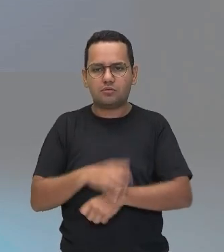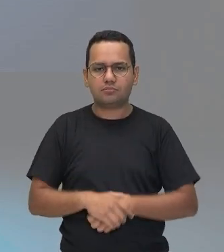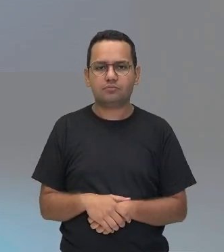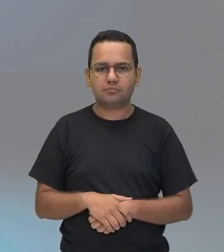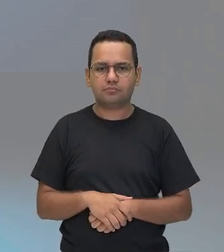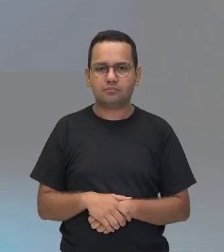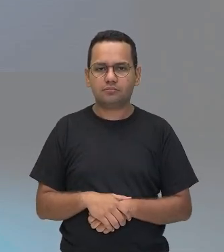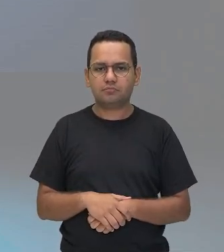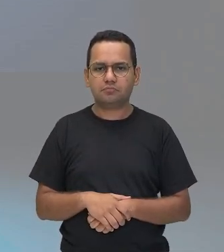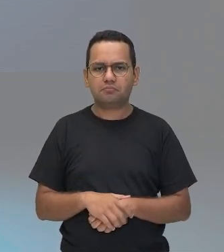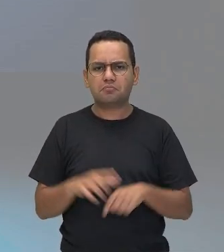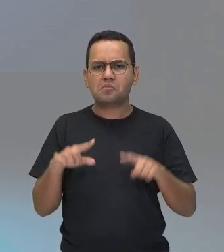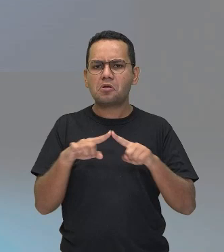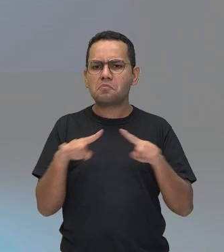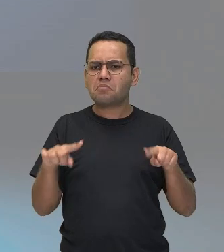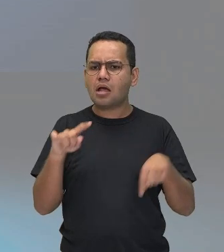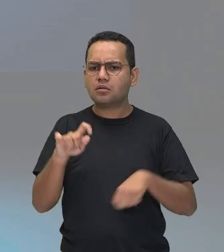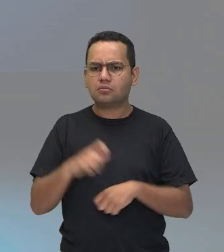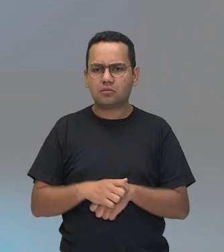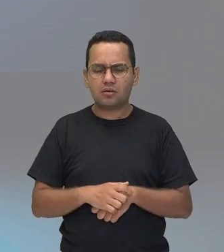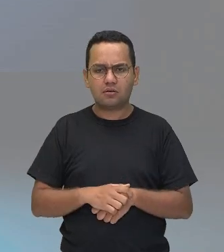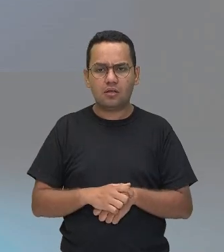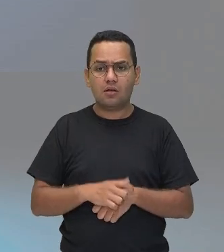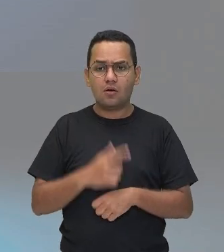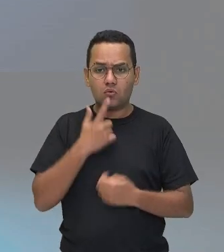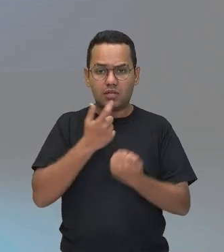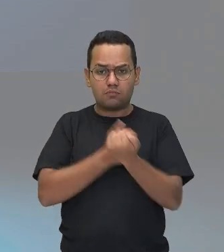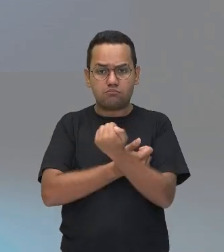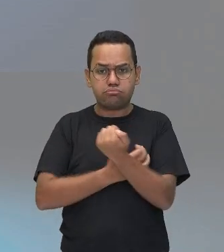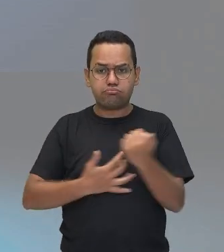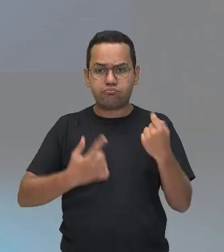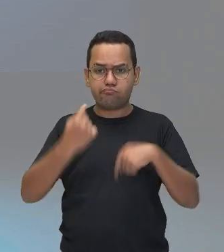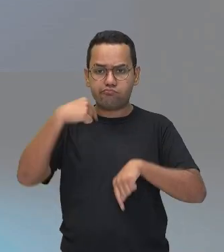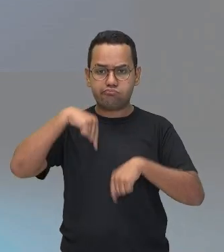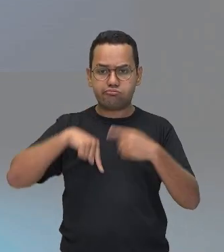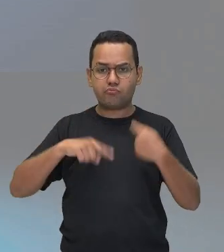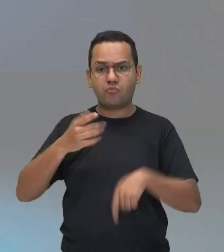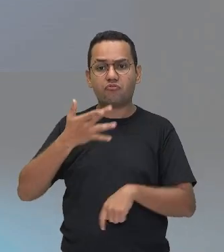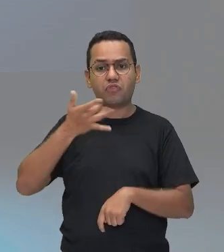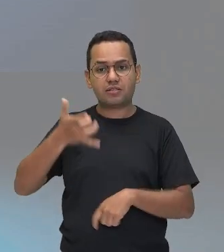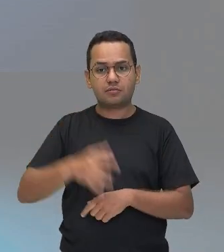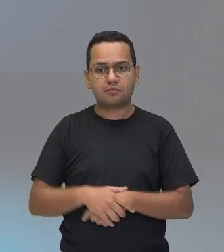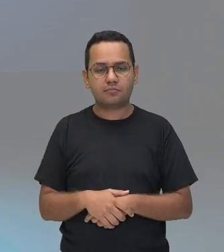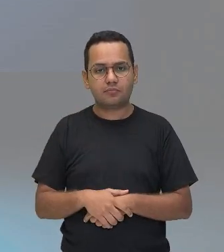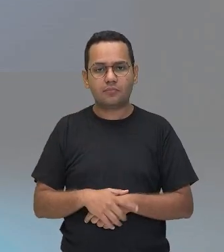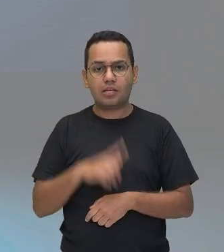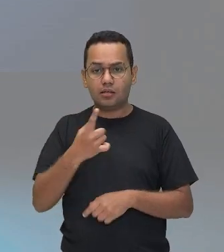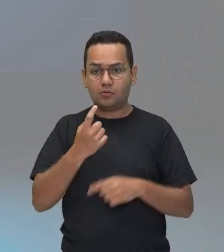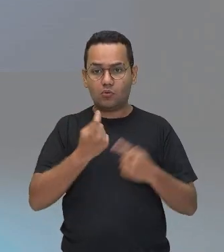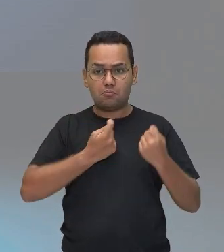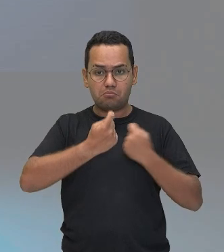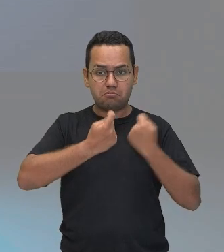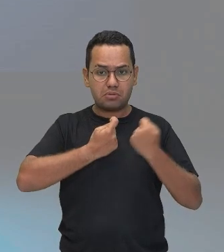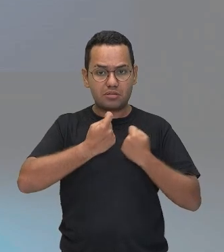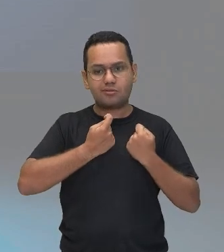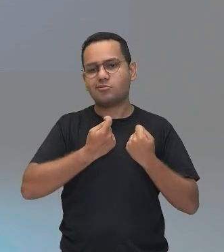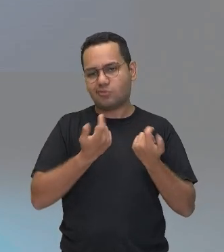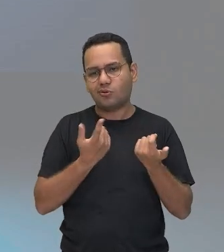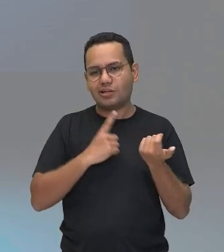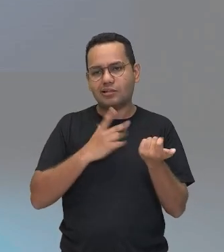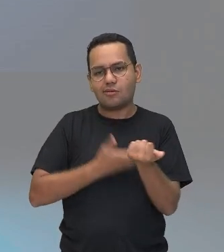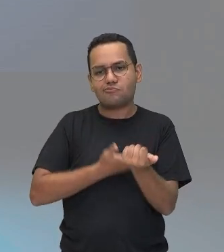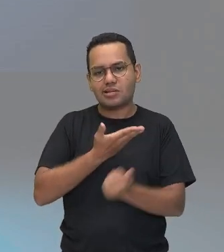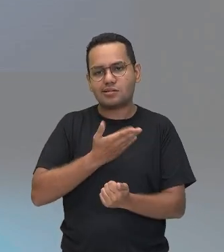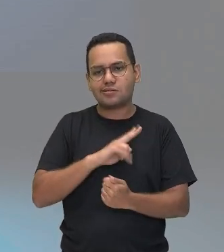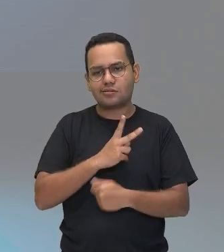o fluxo sanguíneo vai passar mais fácil. Com isso, a sua pressão, ela tende o quê? A melhorar. Porque se ela está alta por causa de